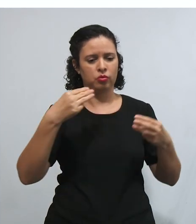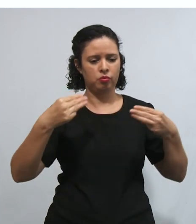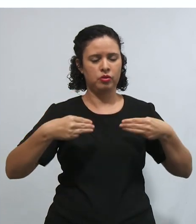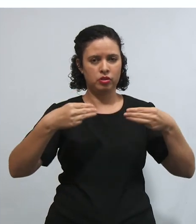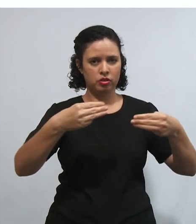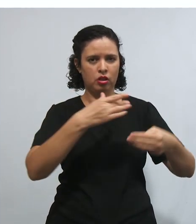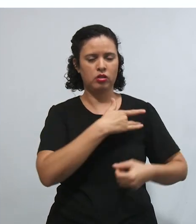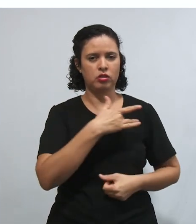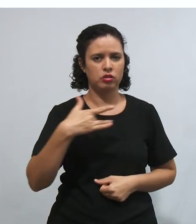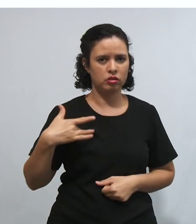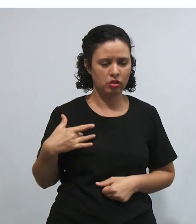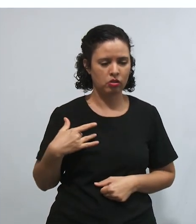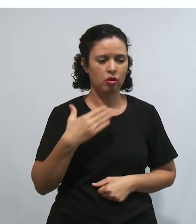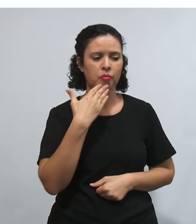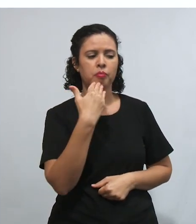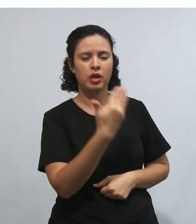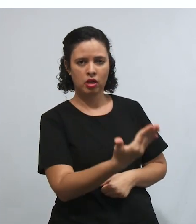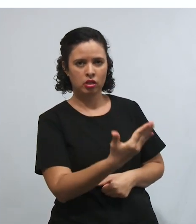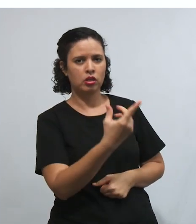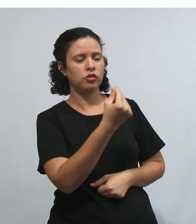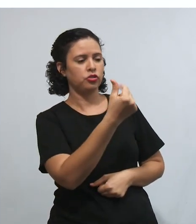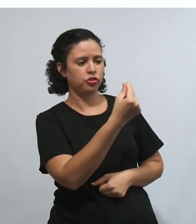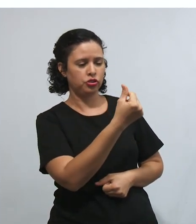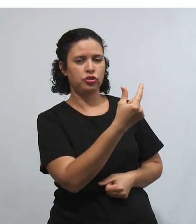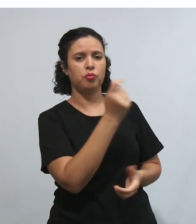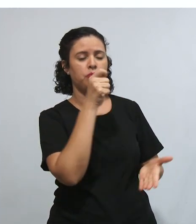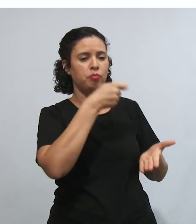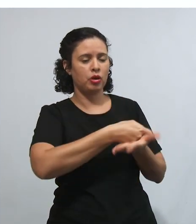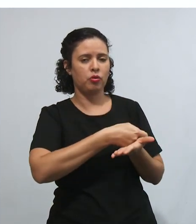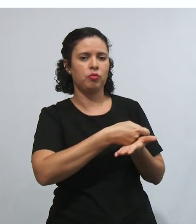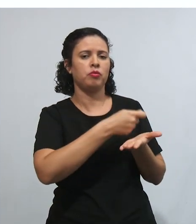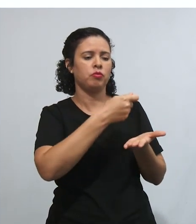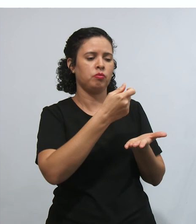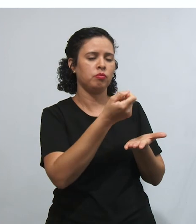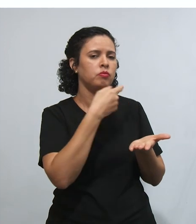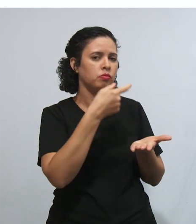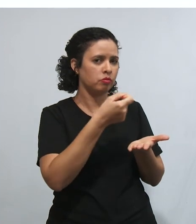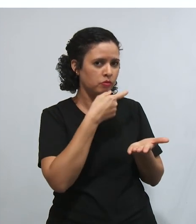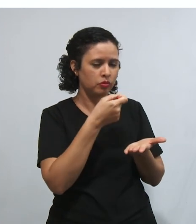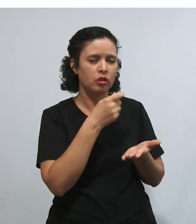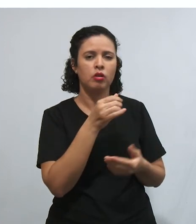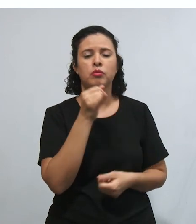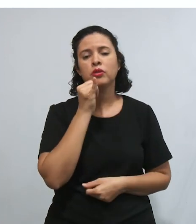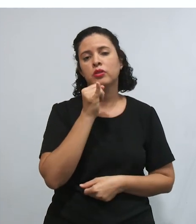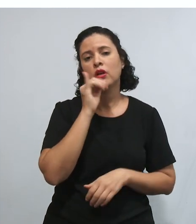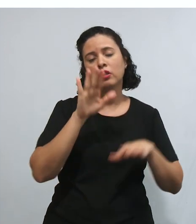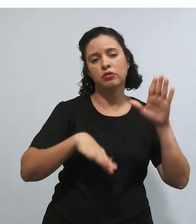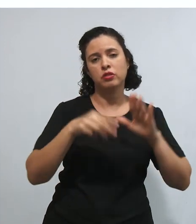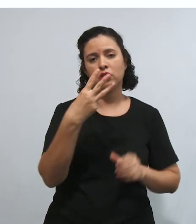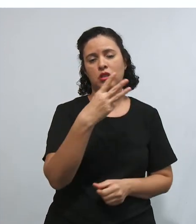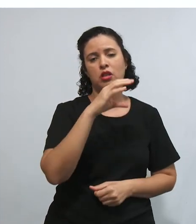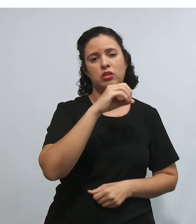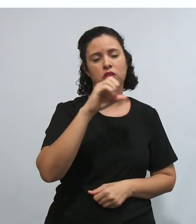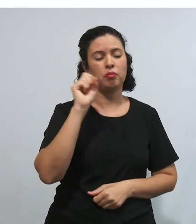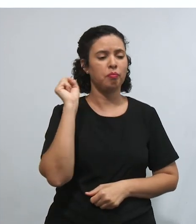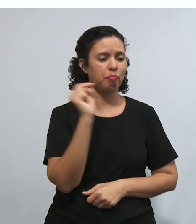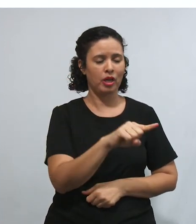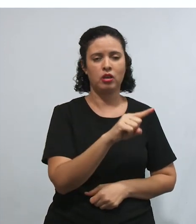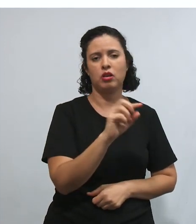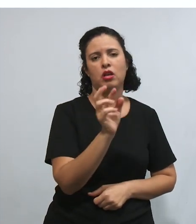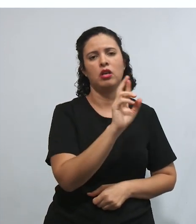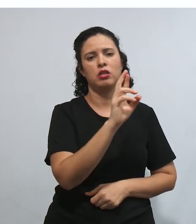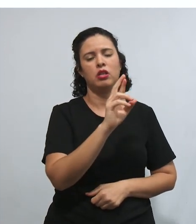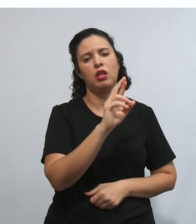solicitando um determinado remédio específico importado que custa, por exemplo, 300 mil dólares a dose.